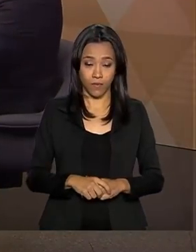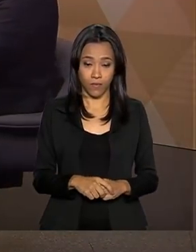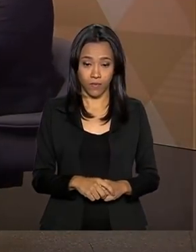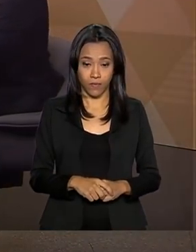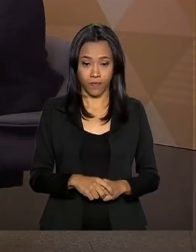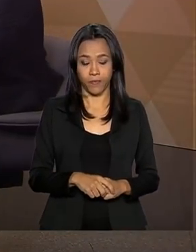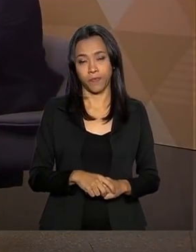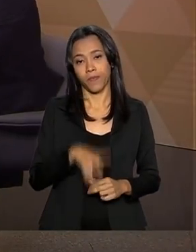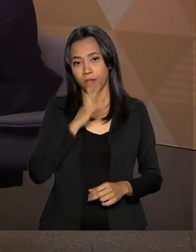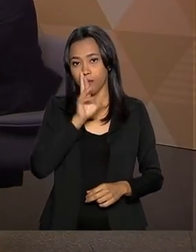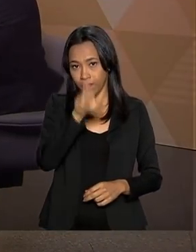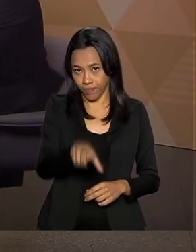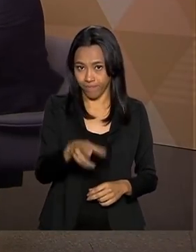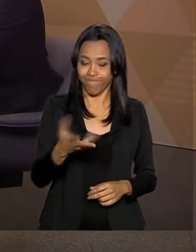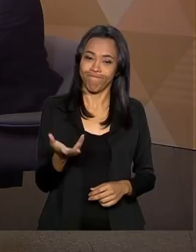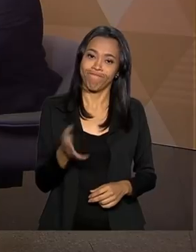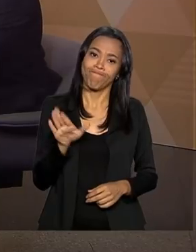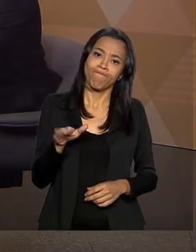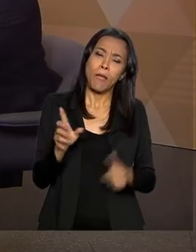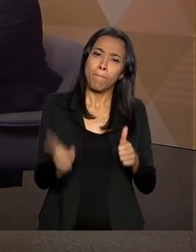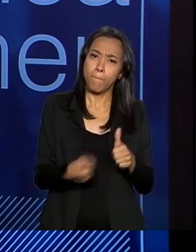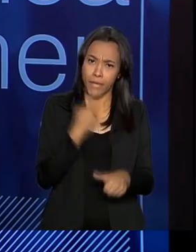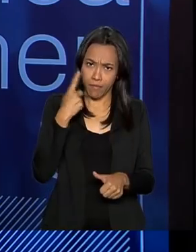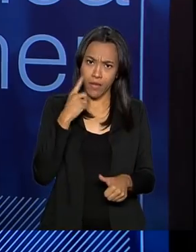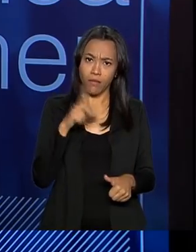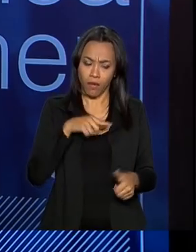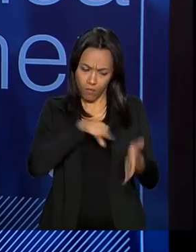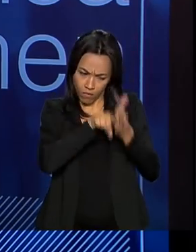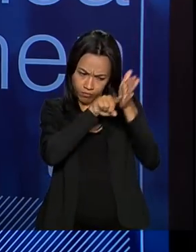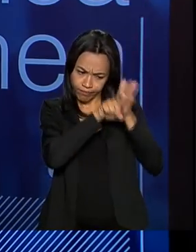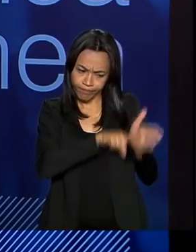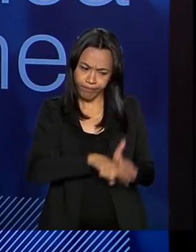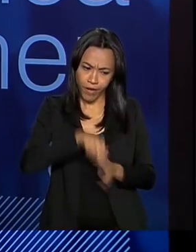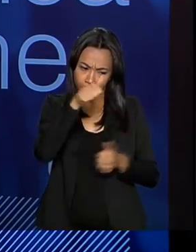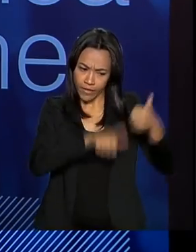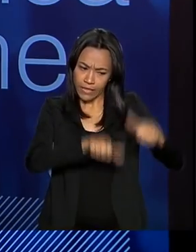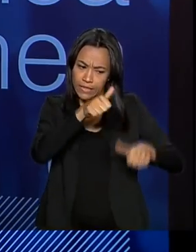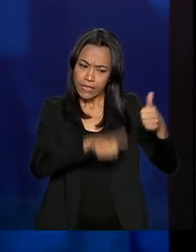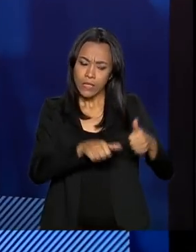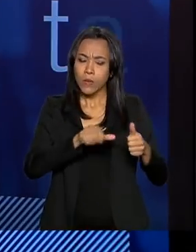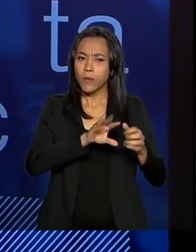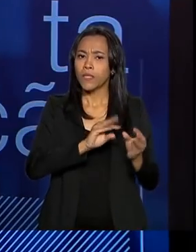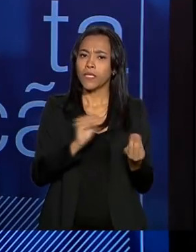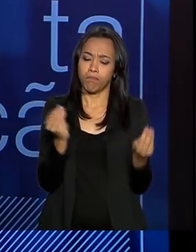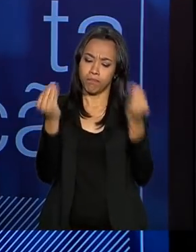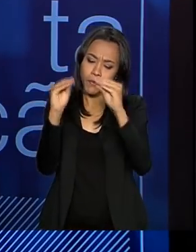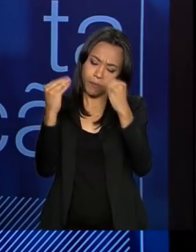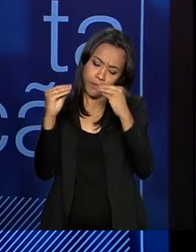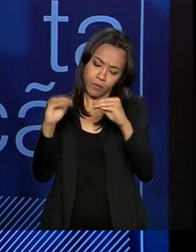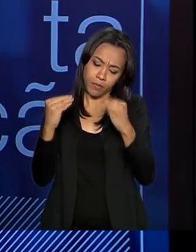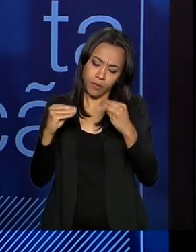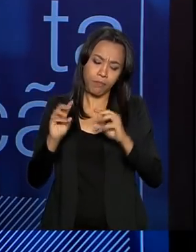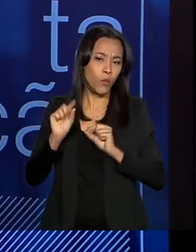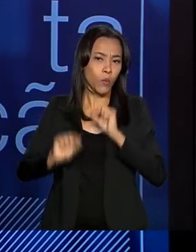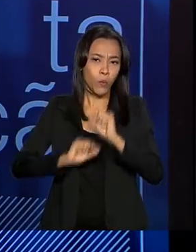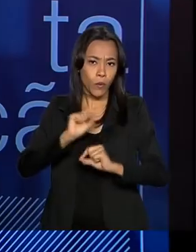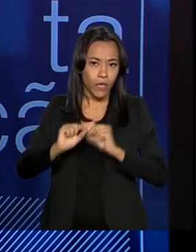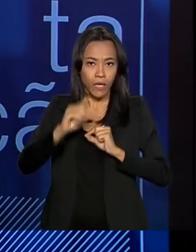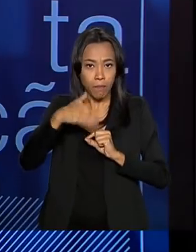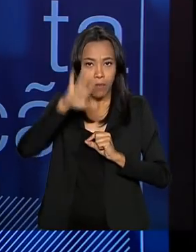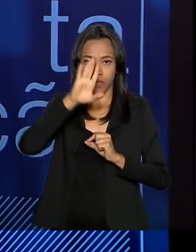Kátia, primeiro, um diagnóstico e um plano preciso de quais seriam as intervenções estruturantes, mais